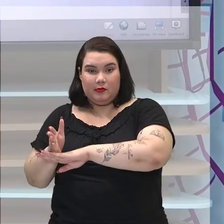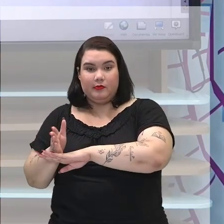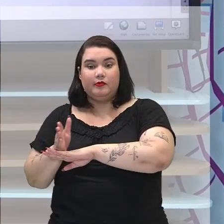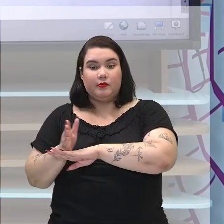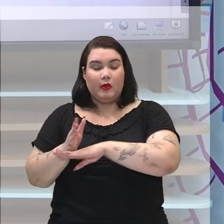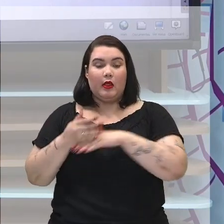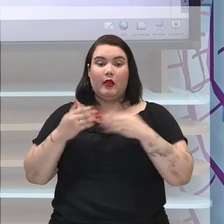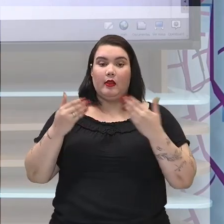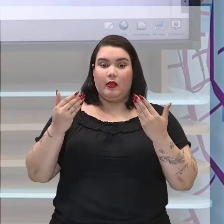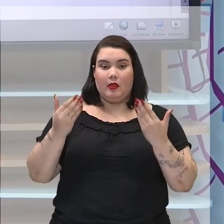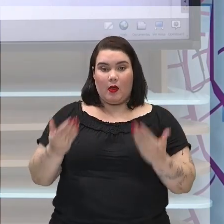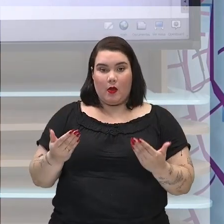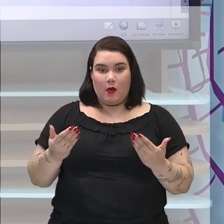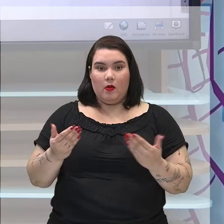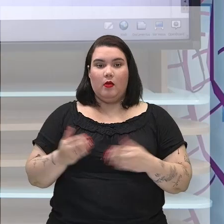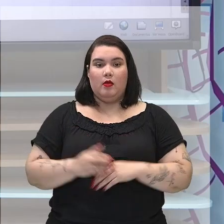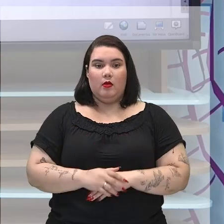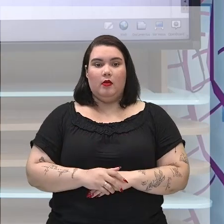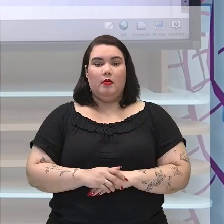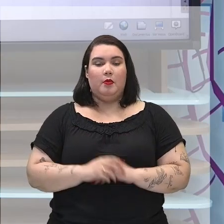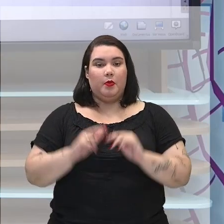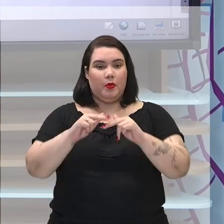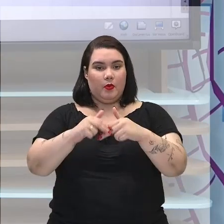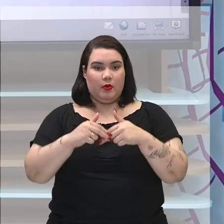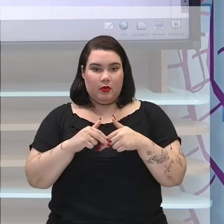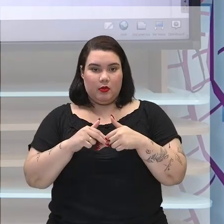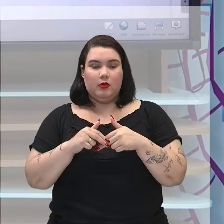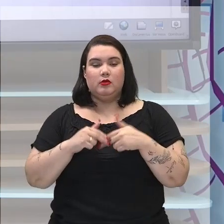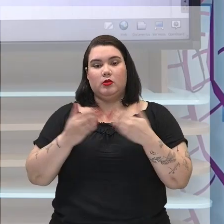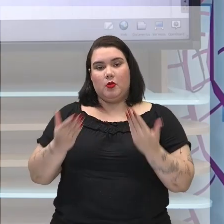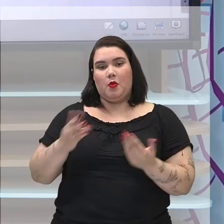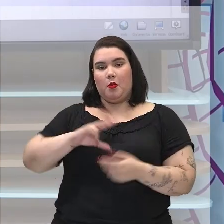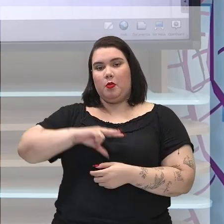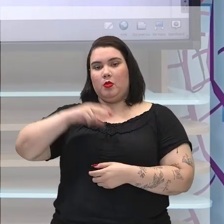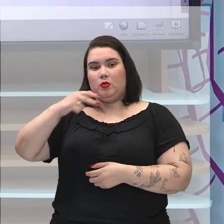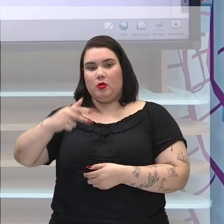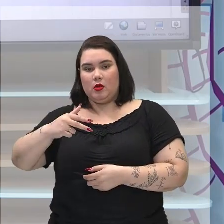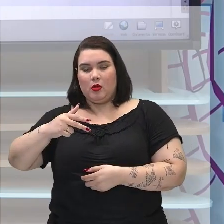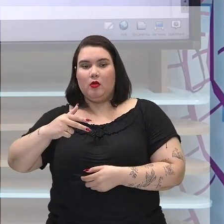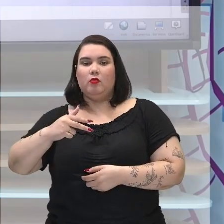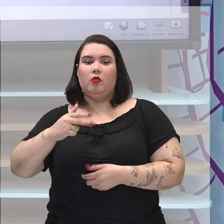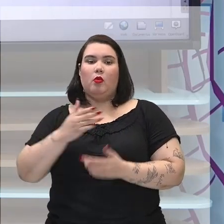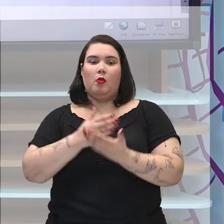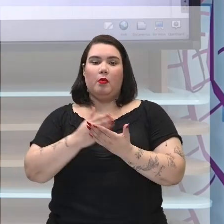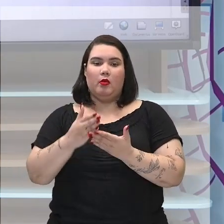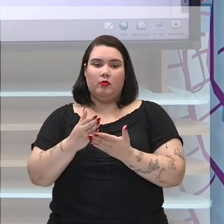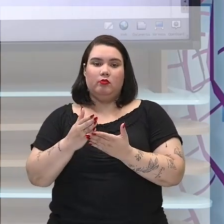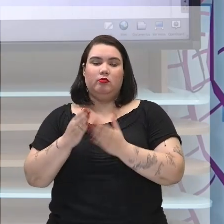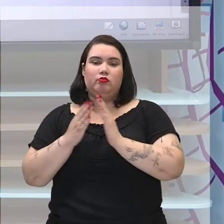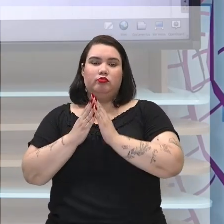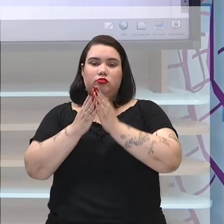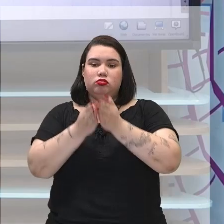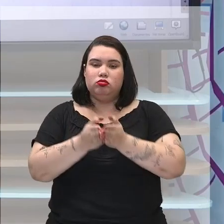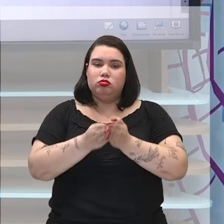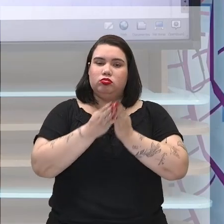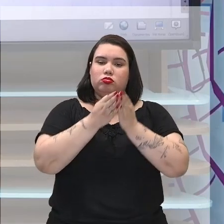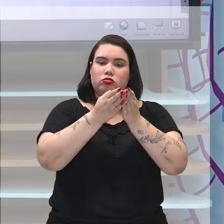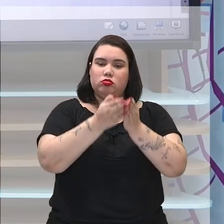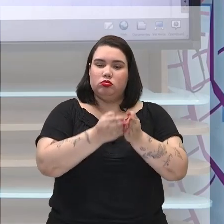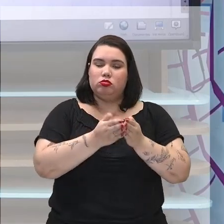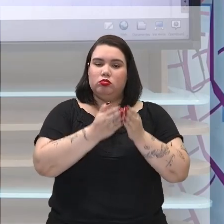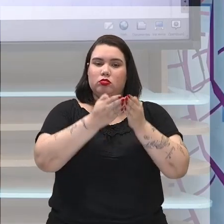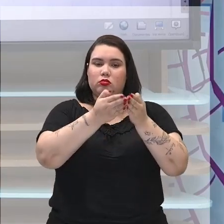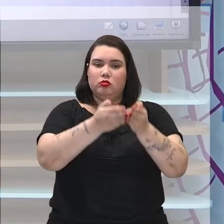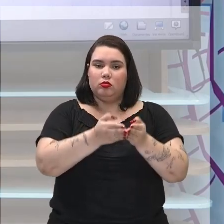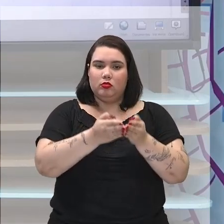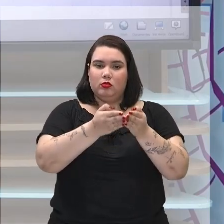Napoleão que a coroa né real portuguesa vai tomar o rumo do oceano e atravessar